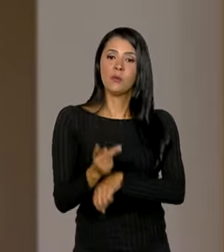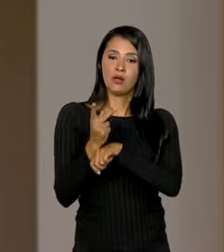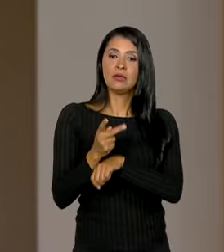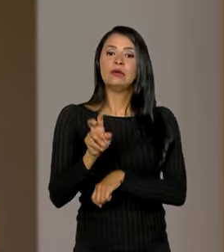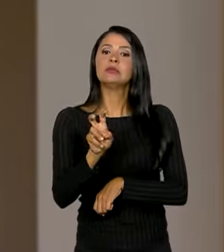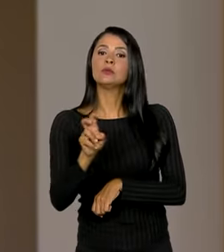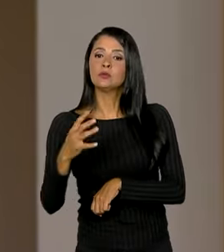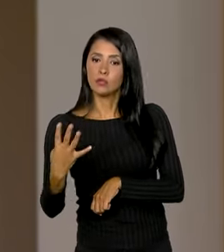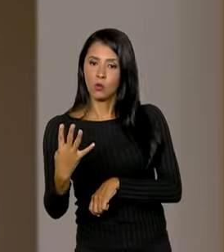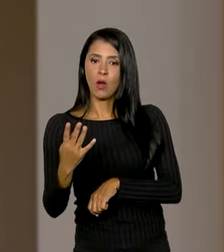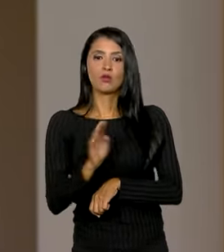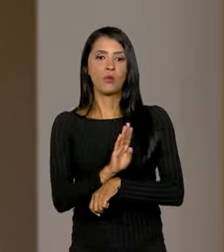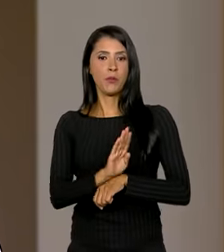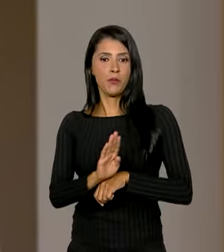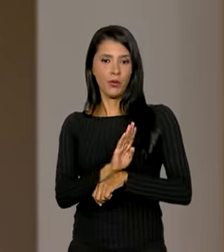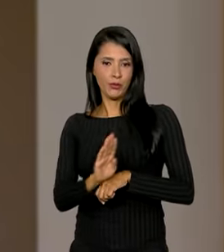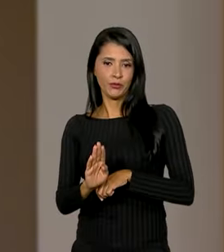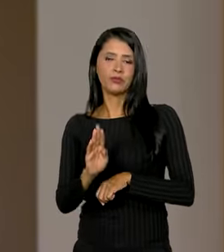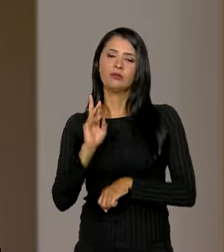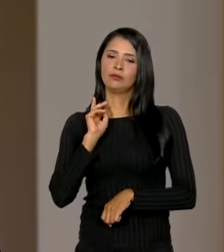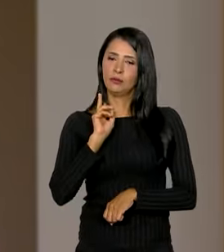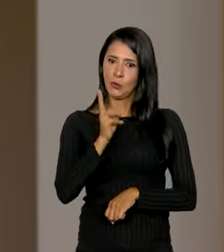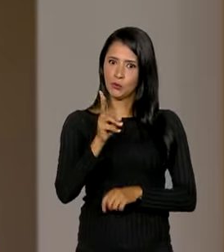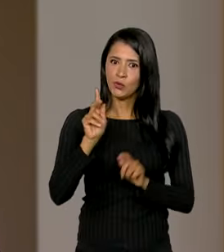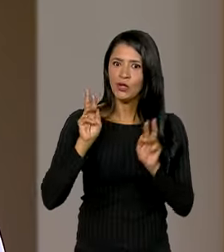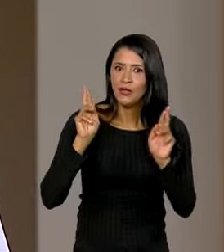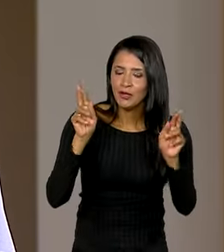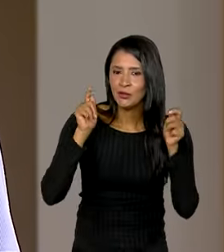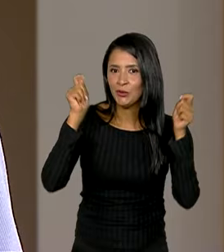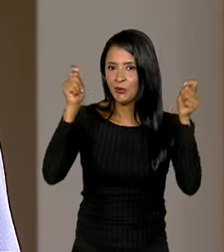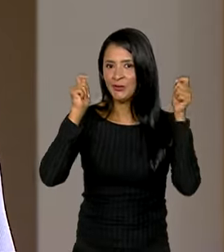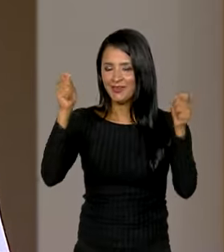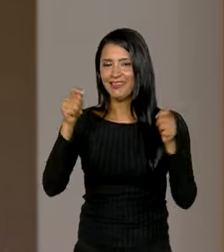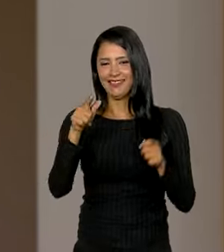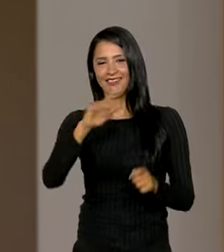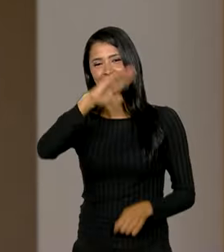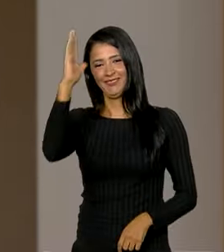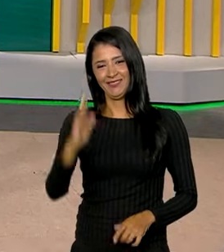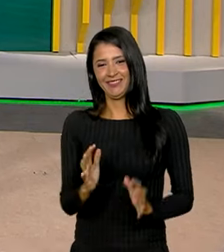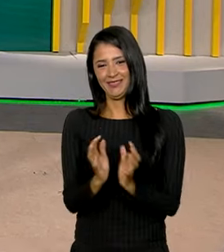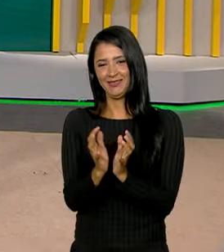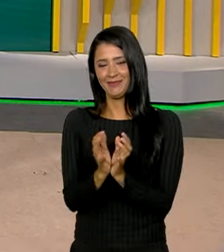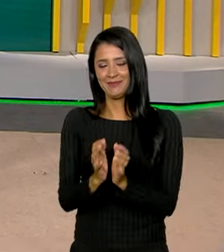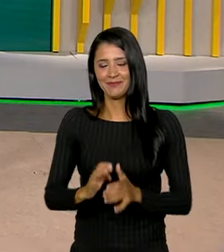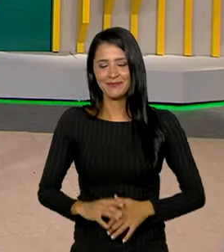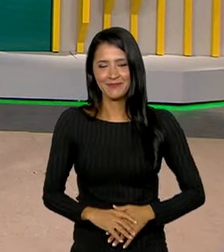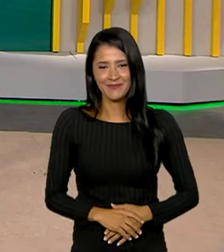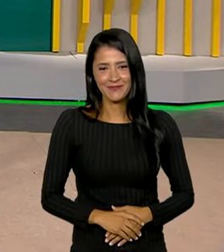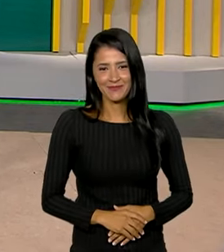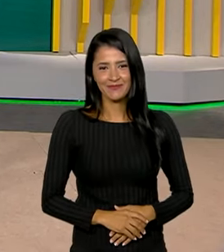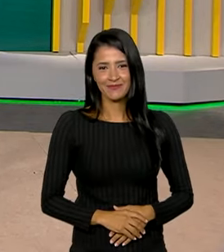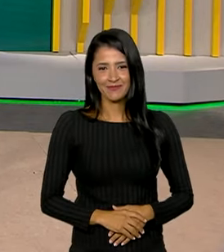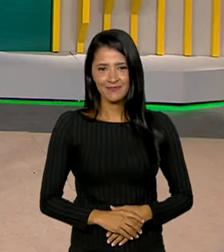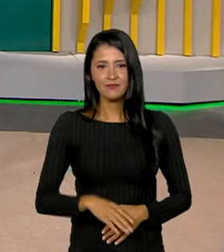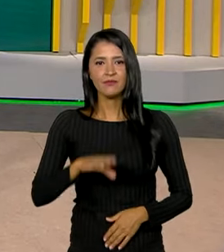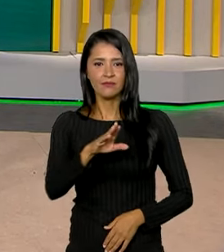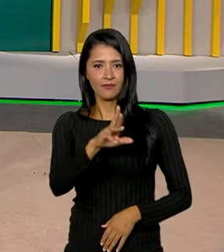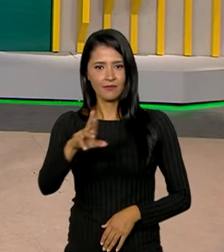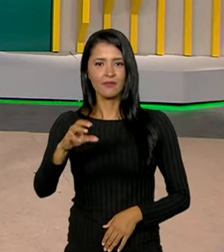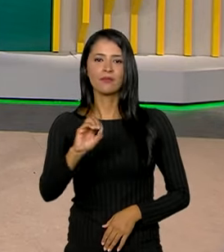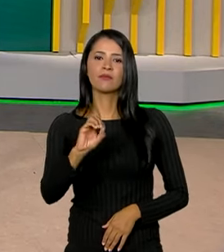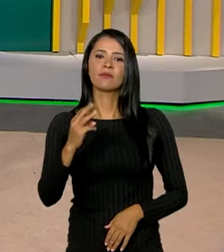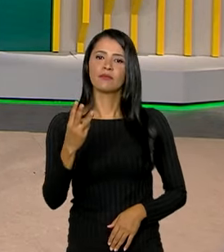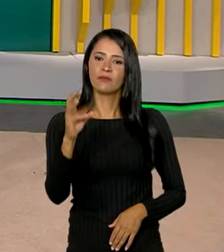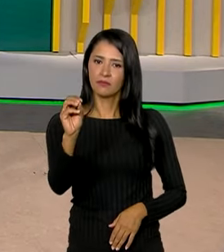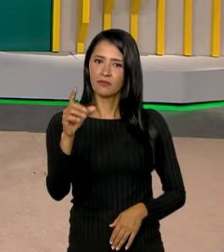54 de bronze. A gente continua então na torcida aí pela nossa delegação. A BR-030